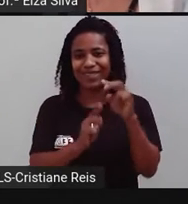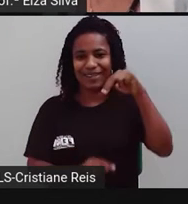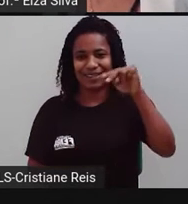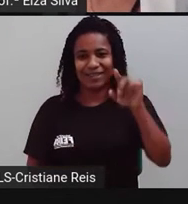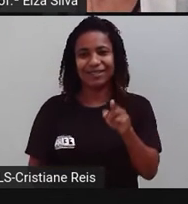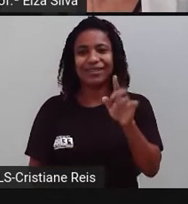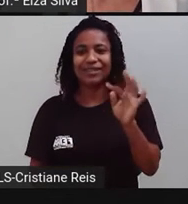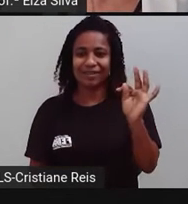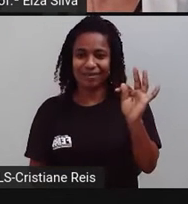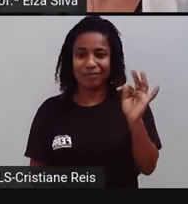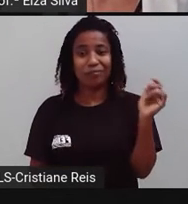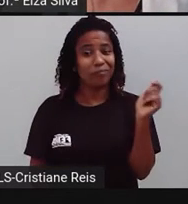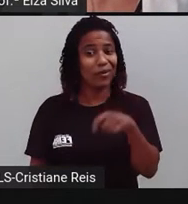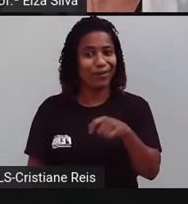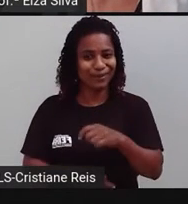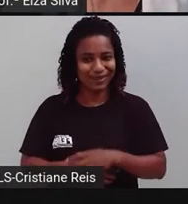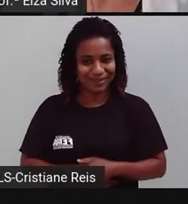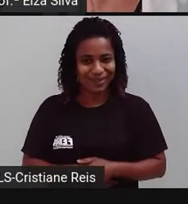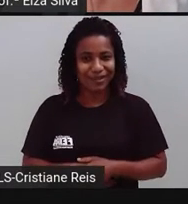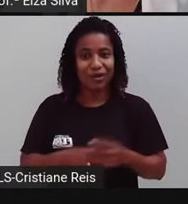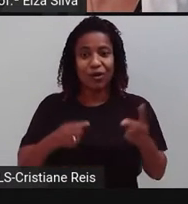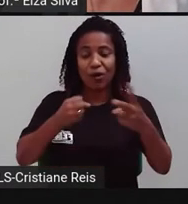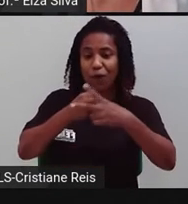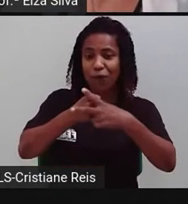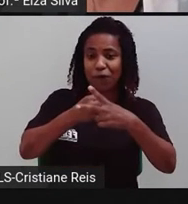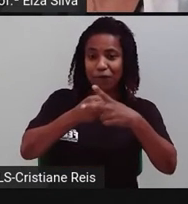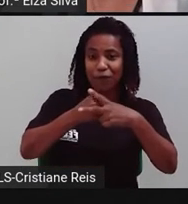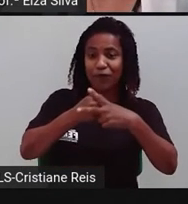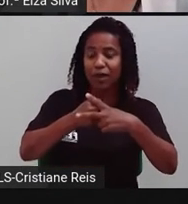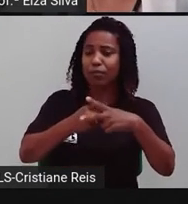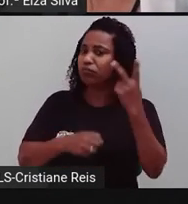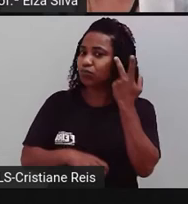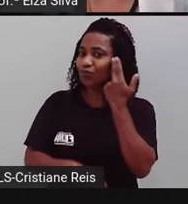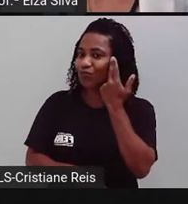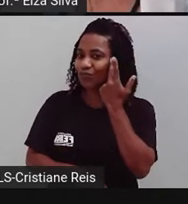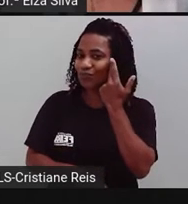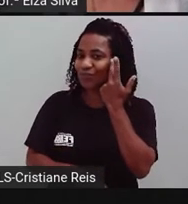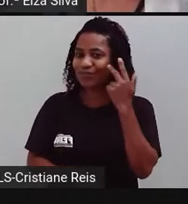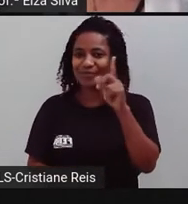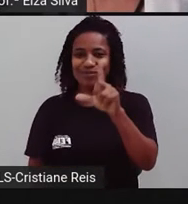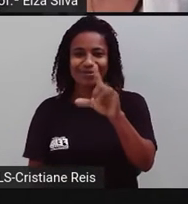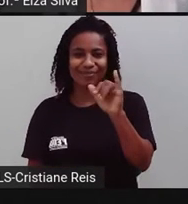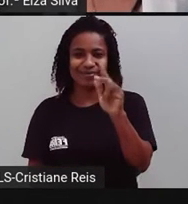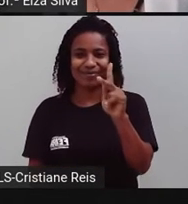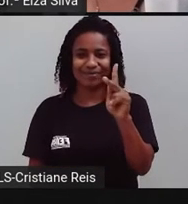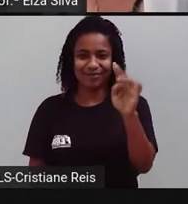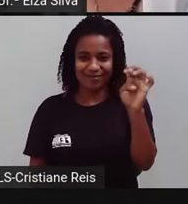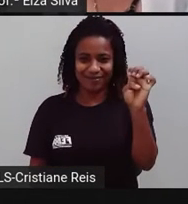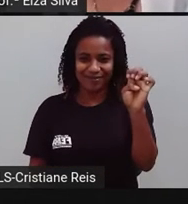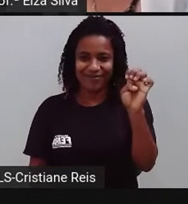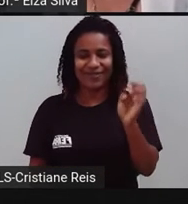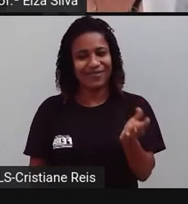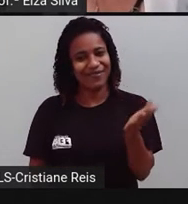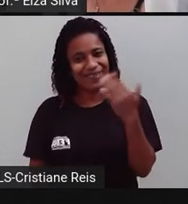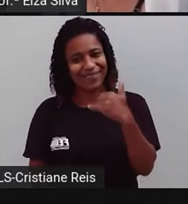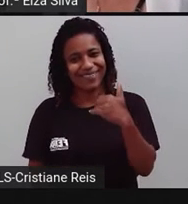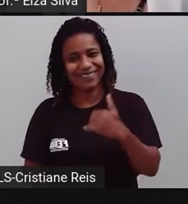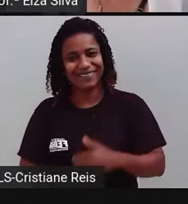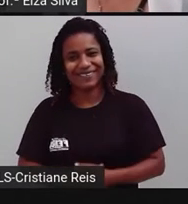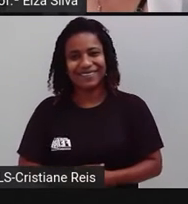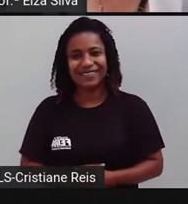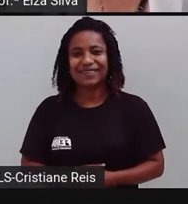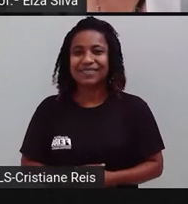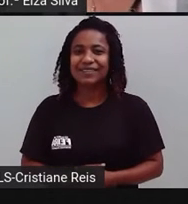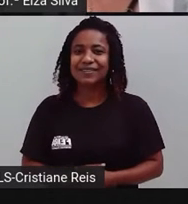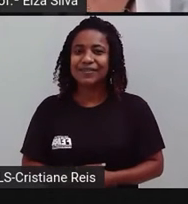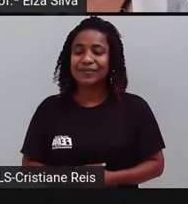Não se esqueçam de que o verbo fica na sua forma normal. Like. Let's go. E